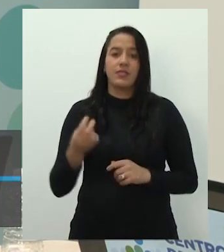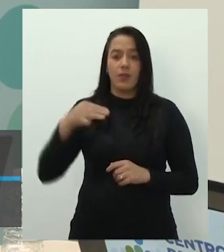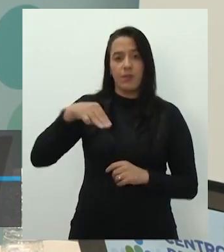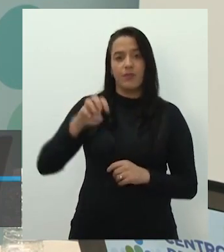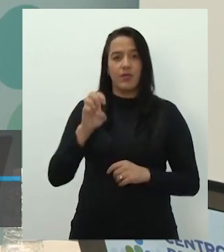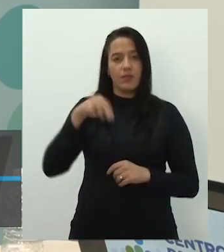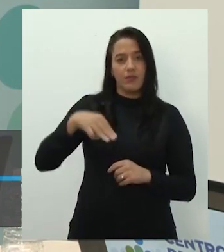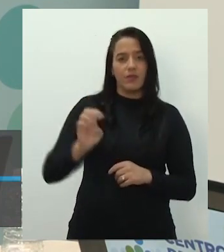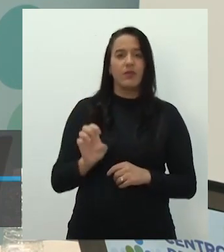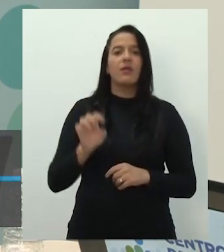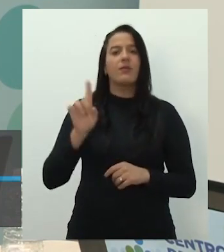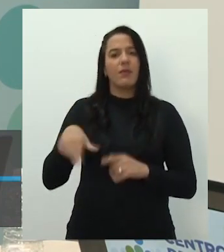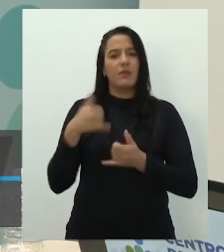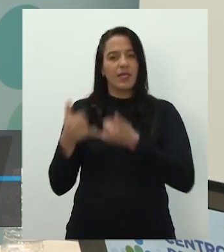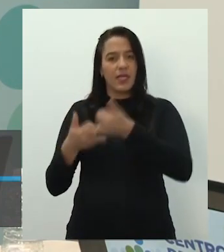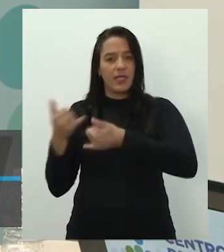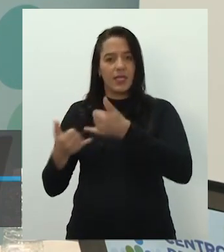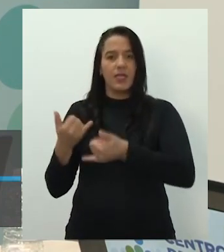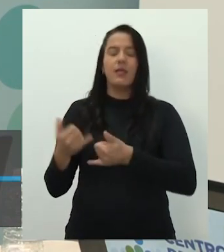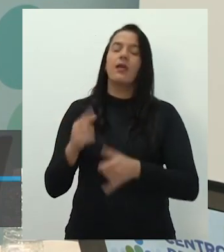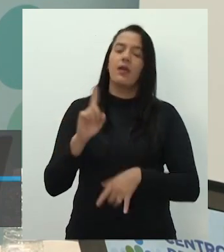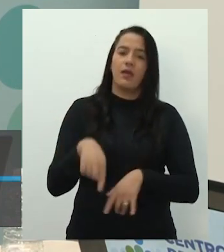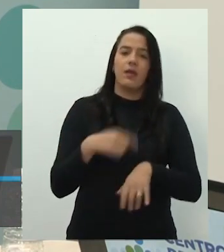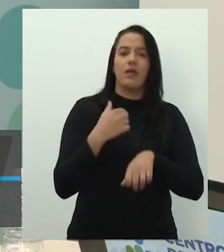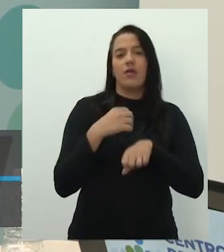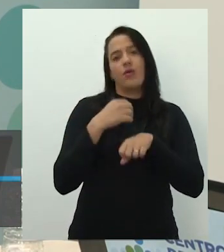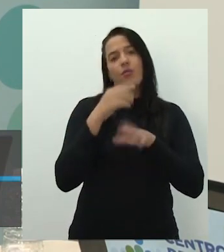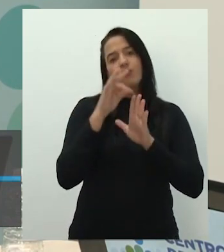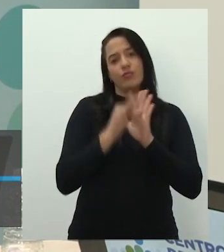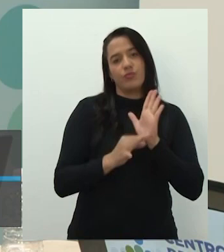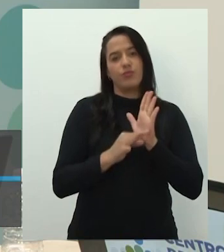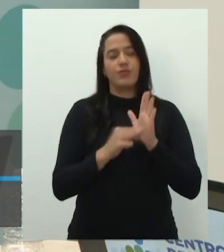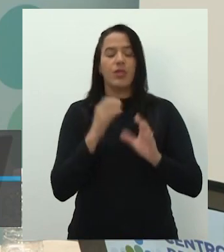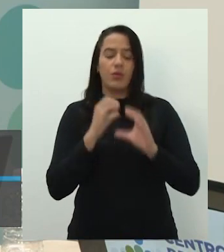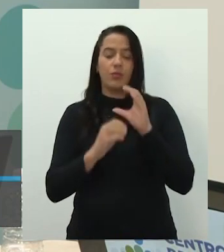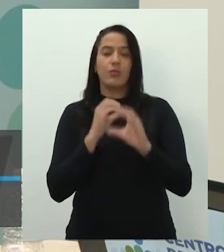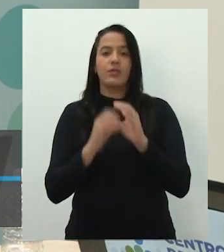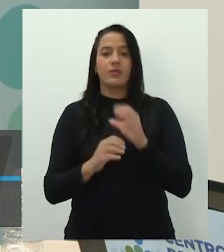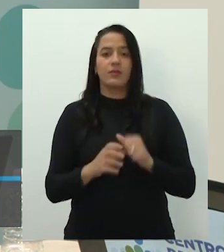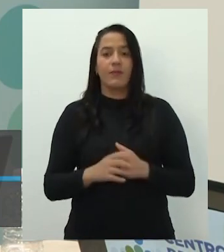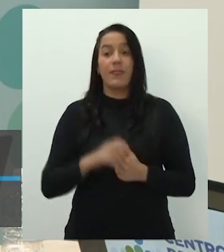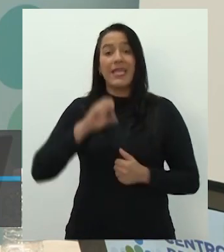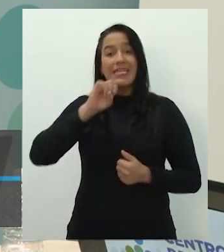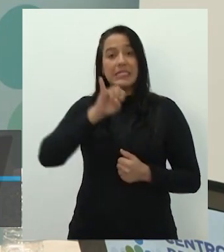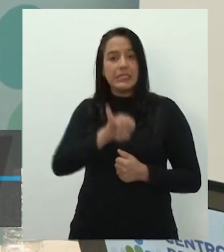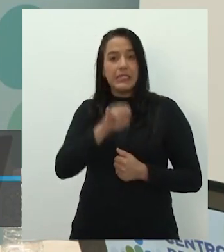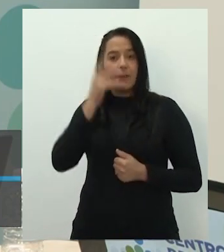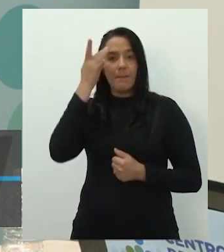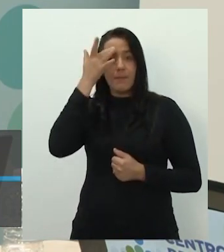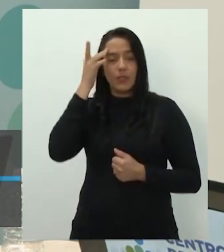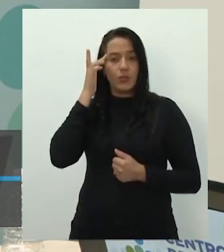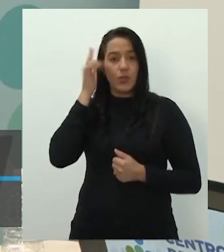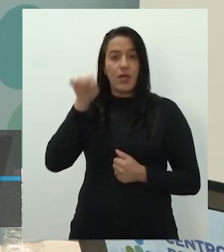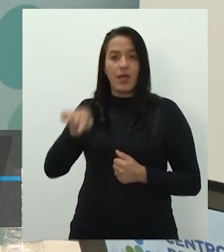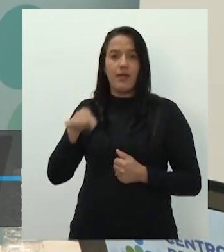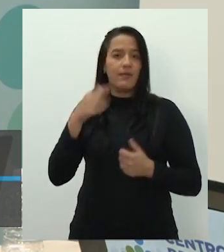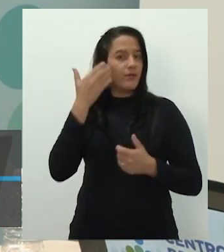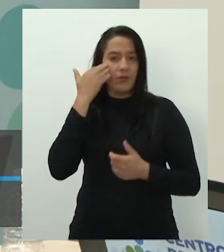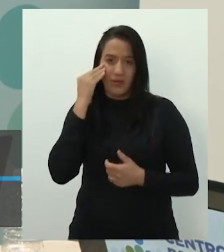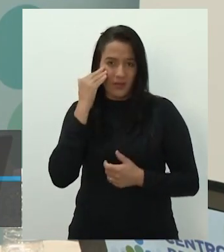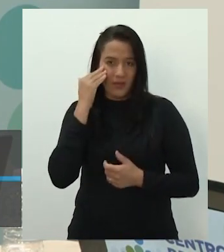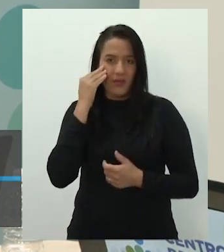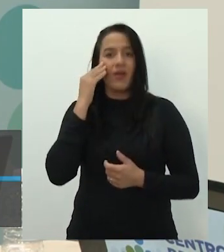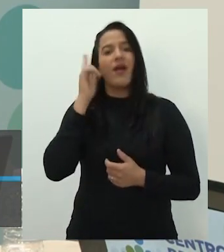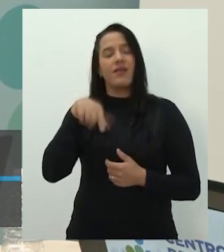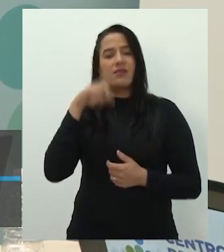texto. Sim. Há comunicação. Ah, mas se a pessoa não entendeu. Há um problema de linguagem, temos que trabalhar sobre isso. Temos que conversar a